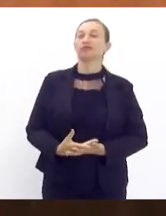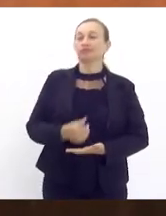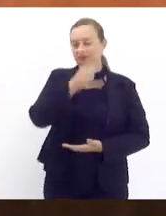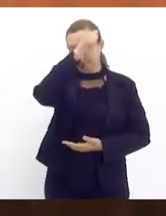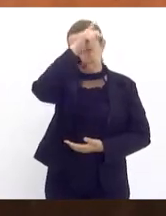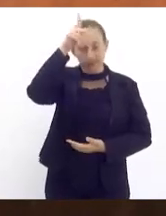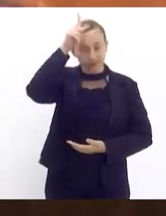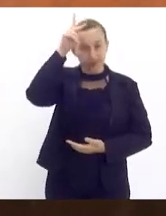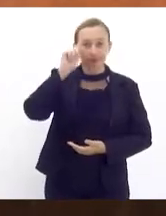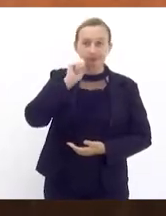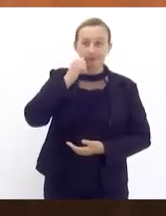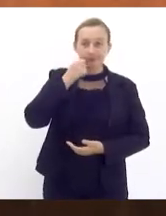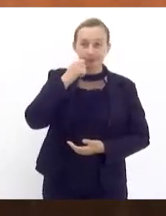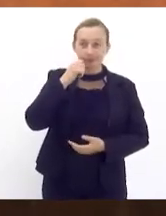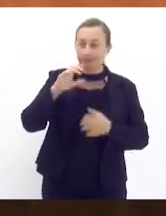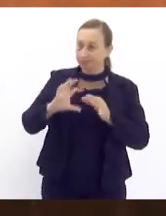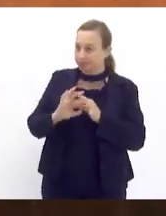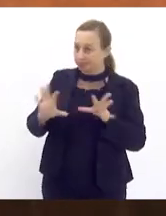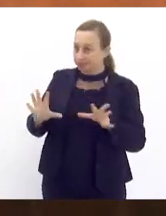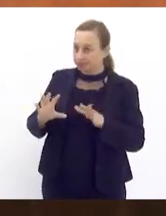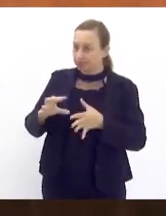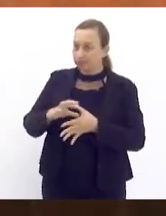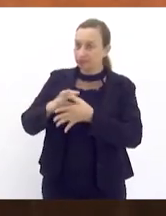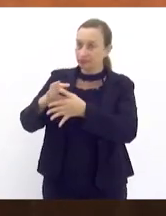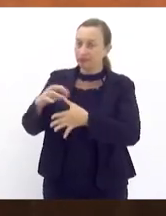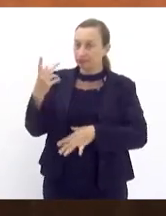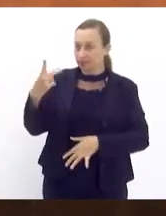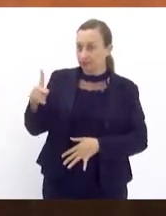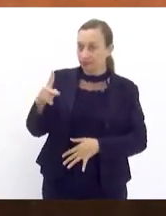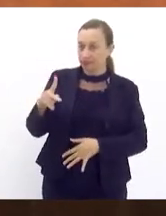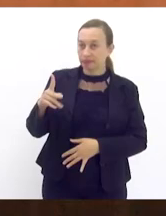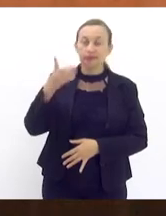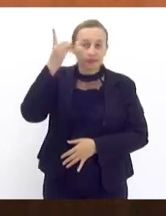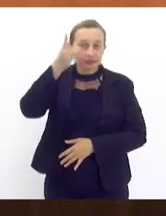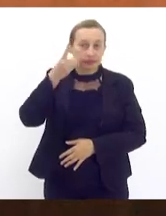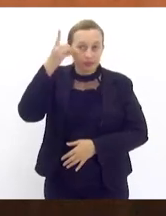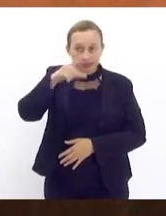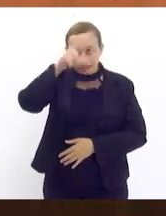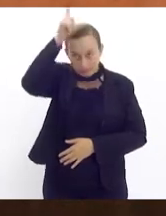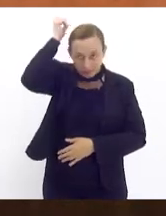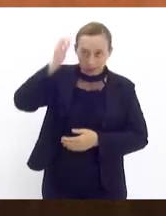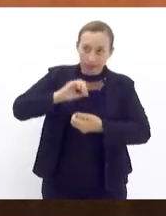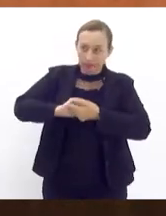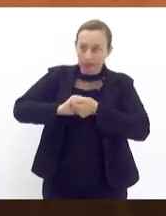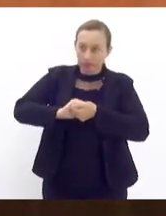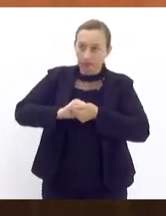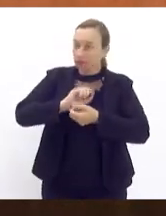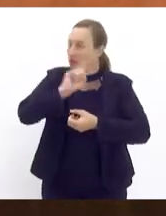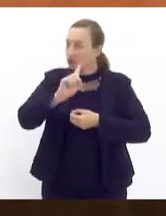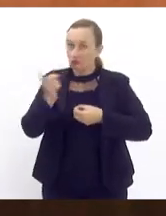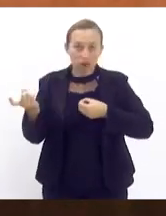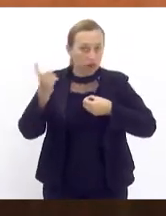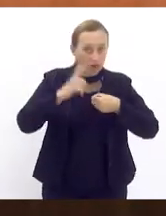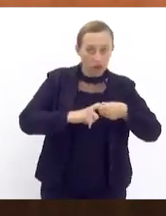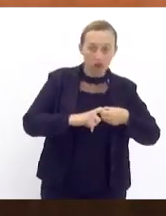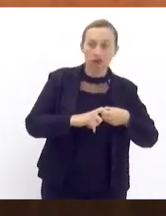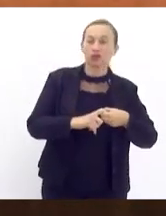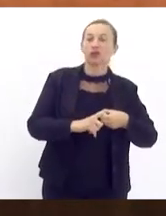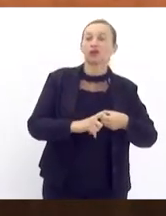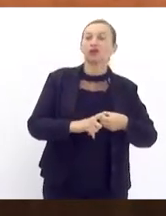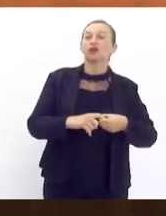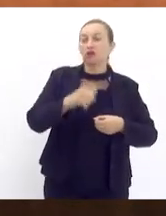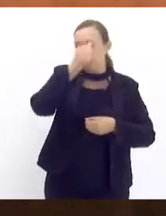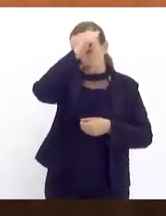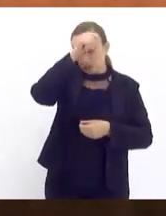Paes me permita o líder dele, Luiz Paulo, quando aperta a mão não volta atrás. O prefeito Eduardo